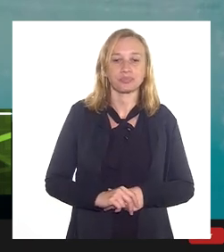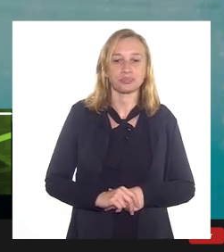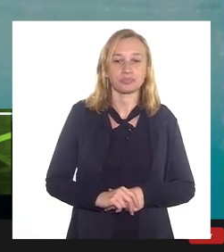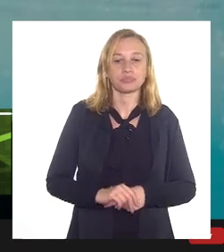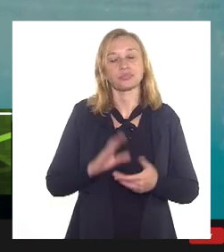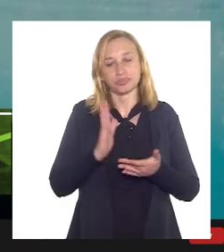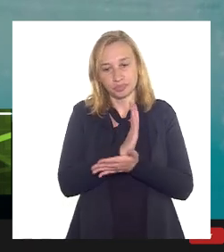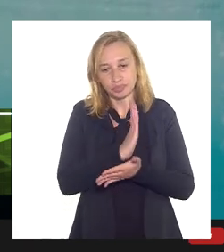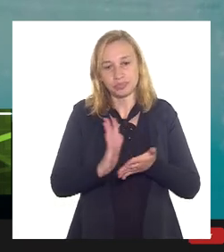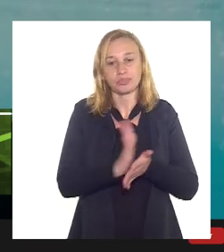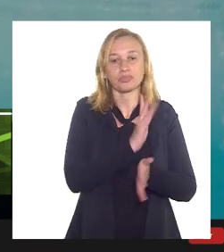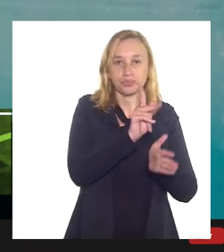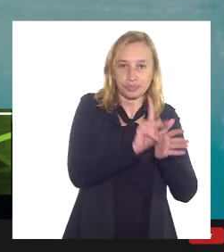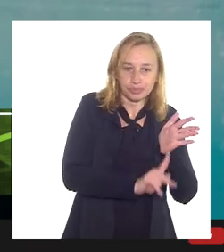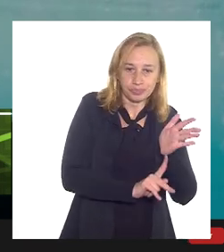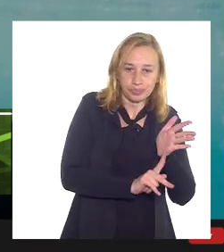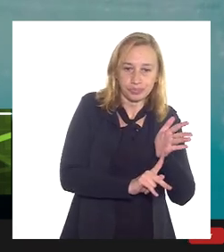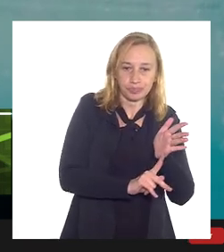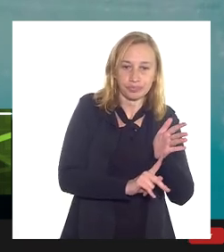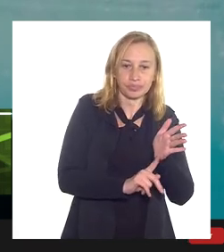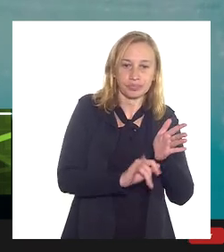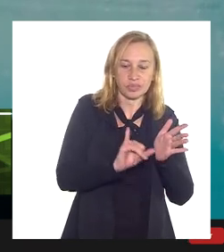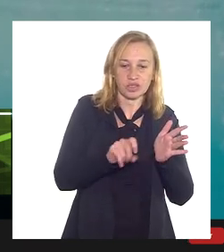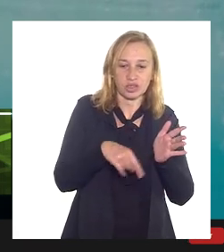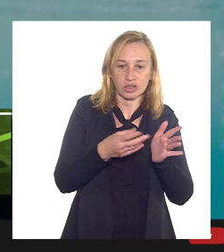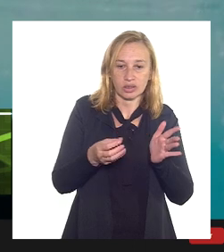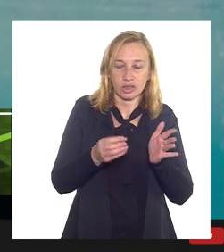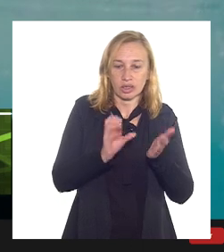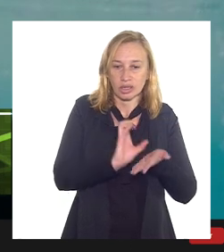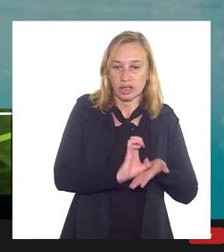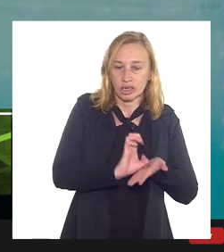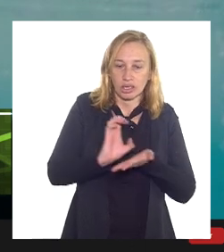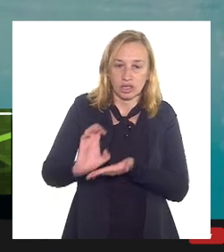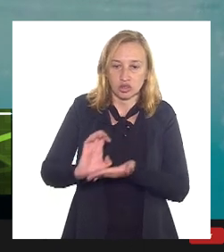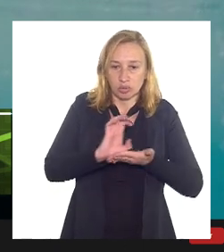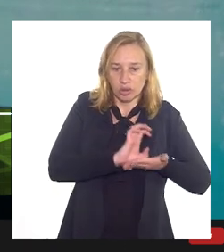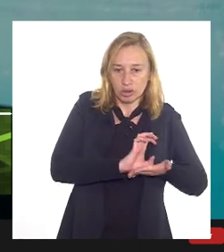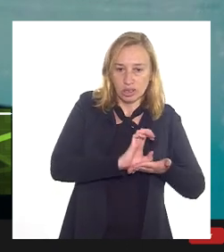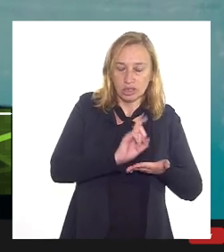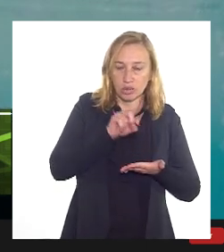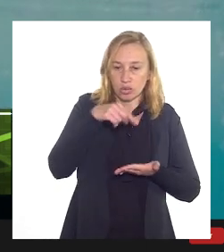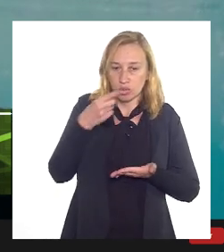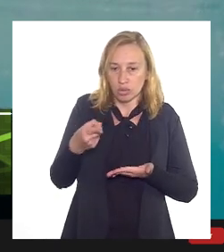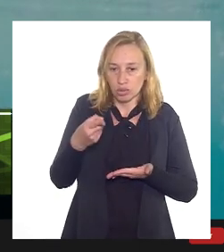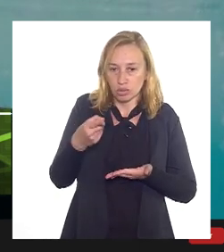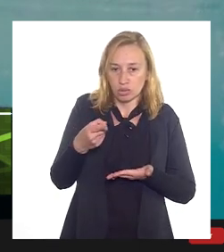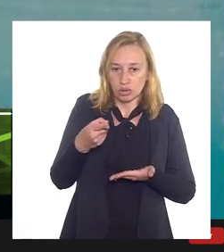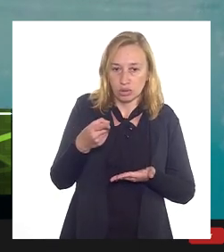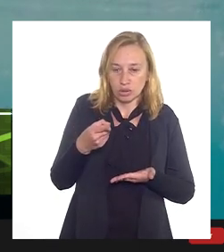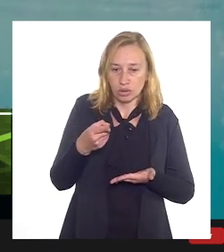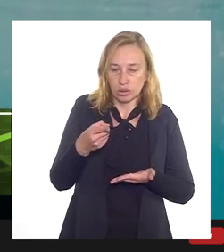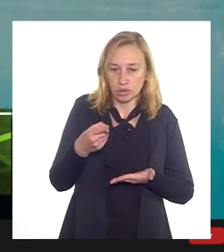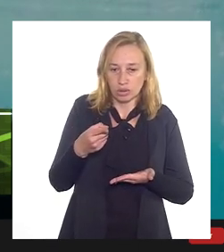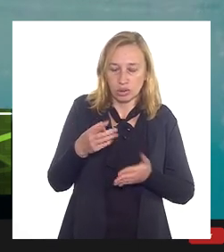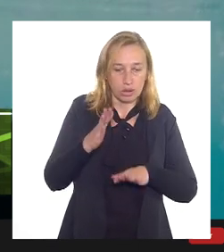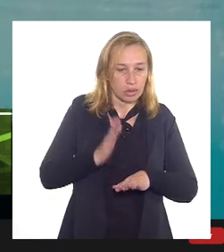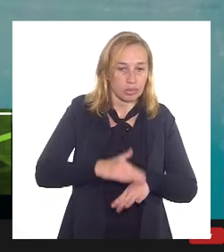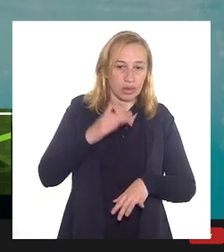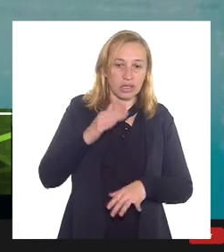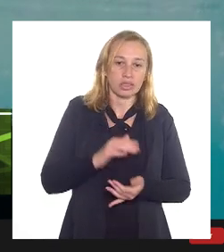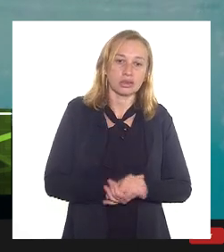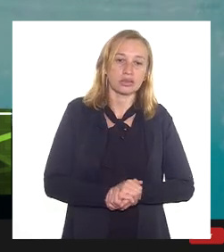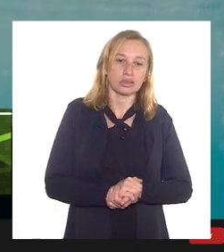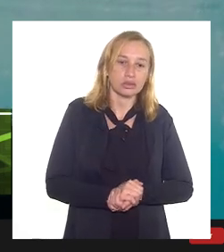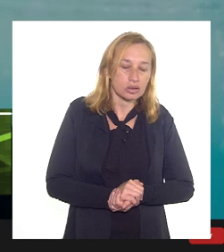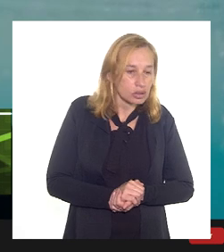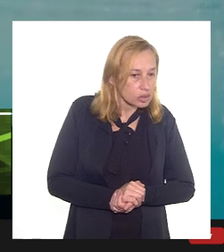alguns projetos vão ter reinjeção exportação máxima ou outros vão ter reinjeção um pouco mais pronunciado de forma que